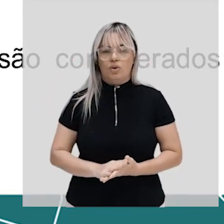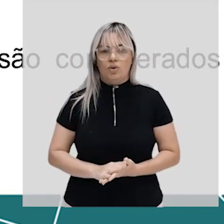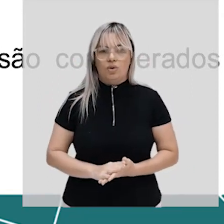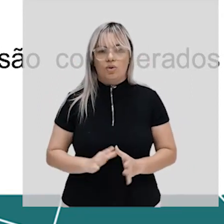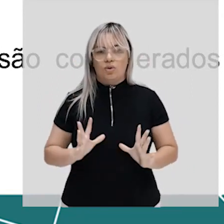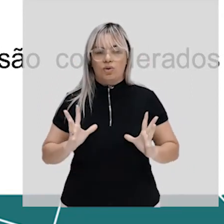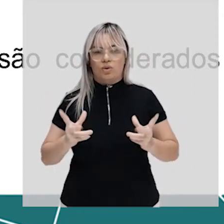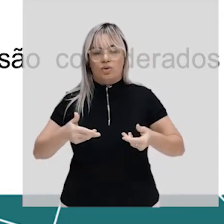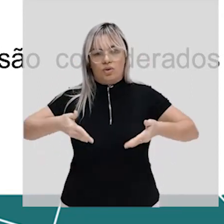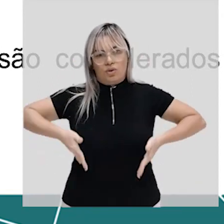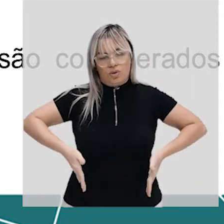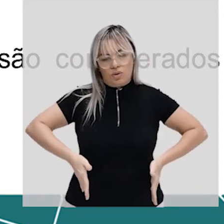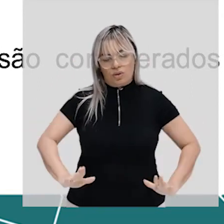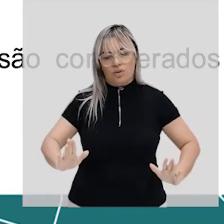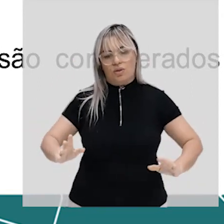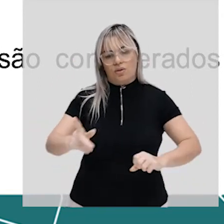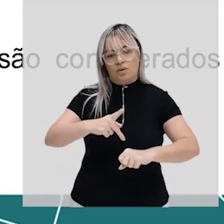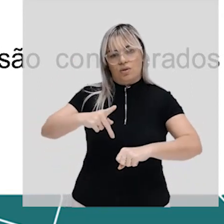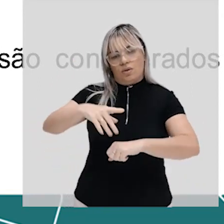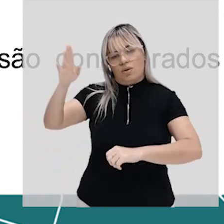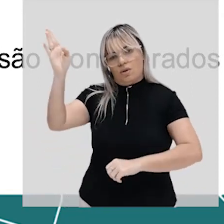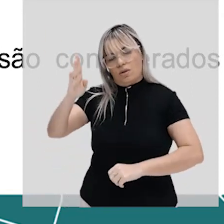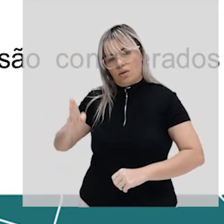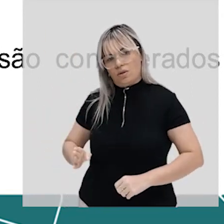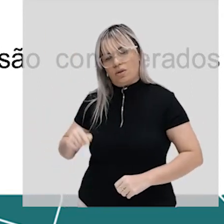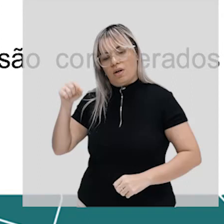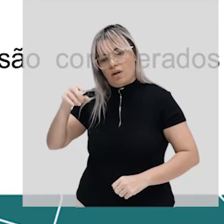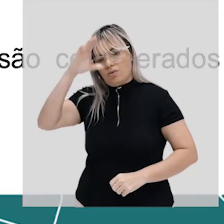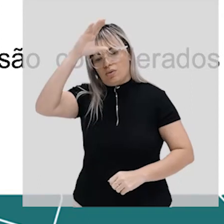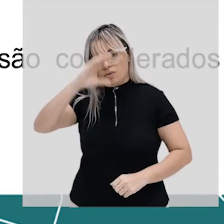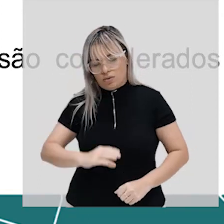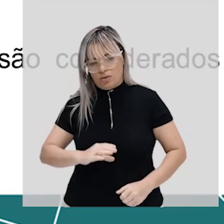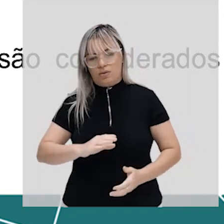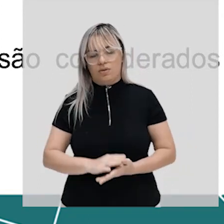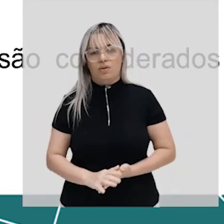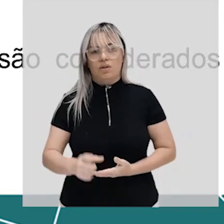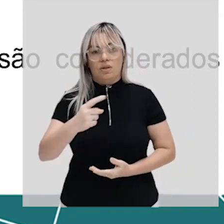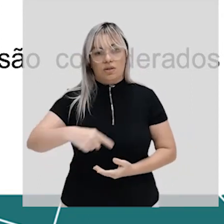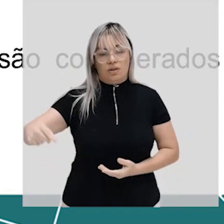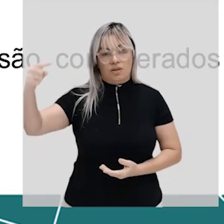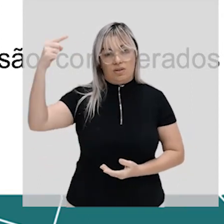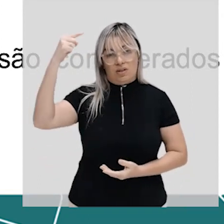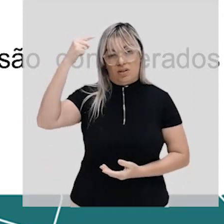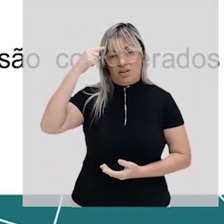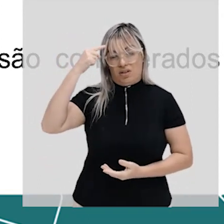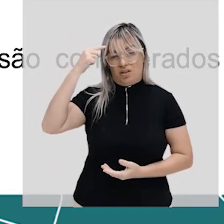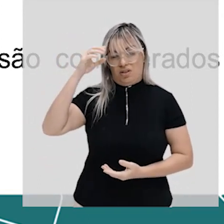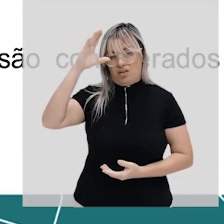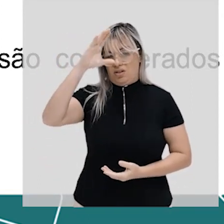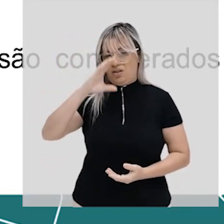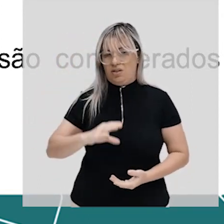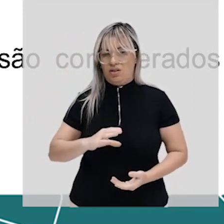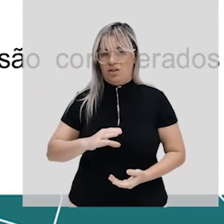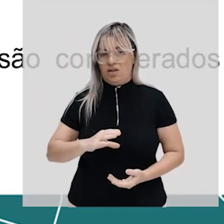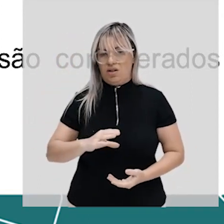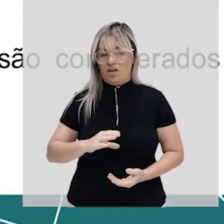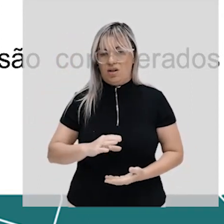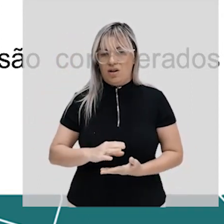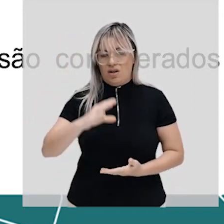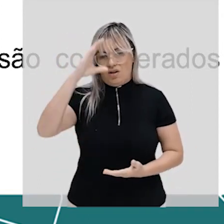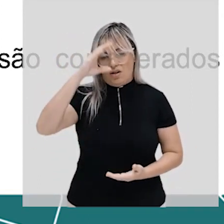exemplo potencialmente é um cidadão brasileiro só que essa ideia de ser cidadão antigamente não era igual ao que é hoje